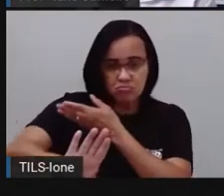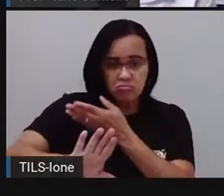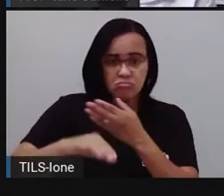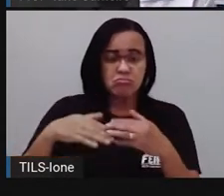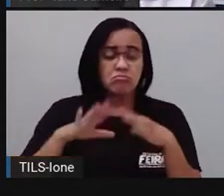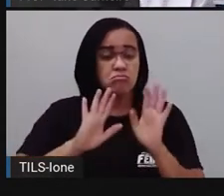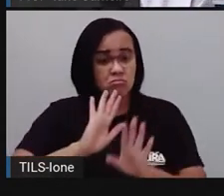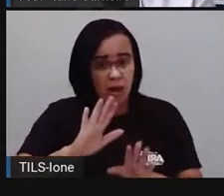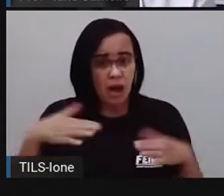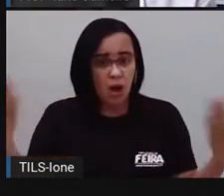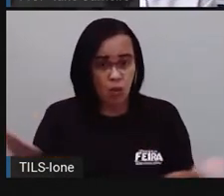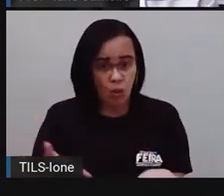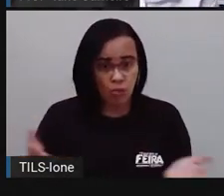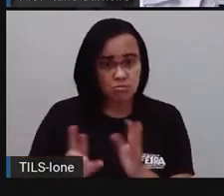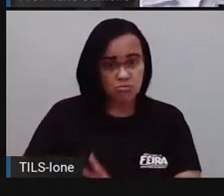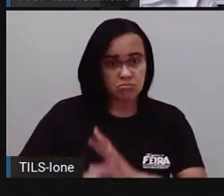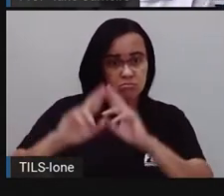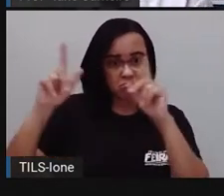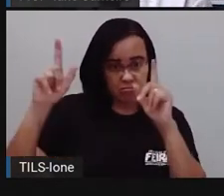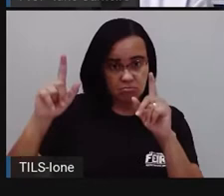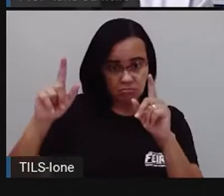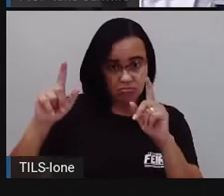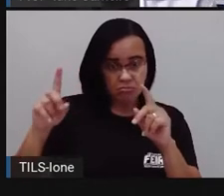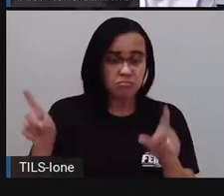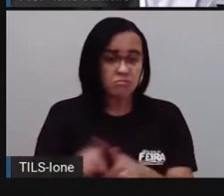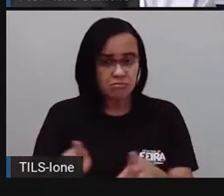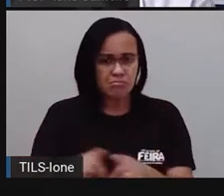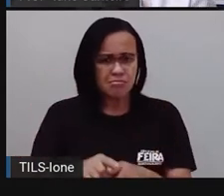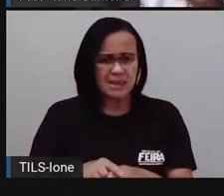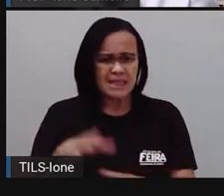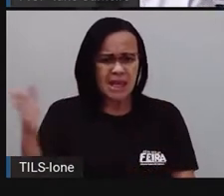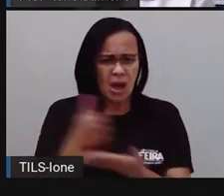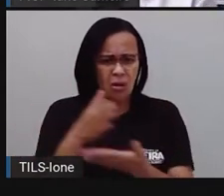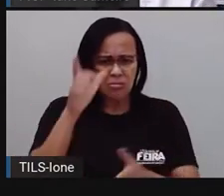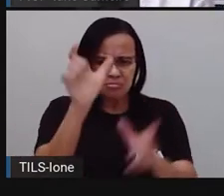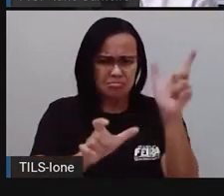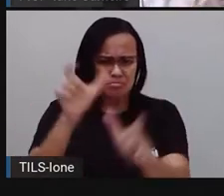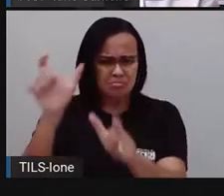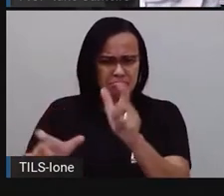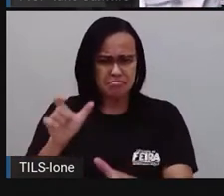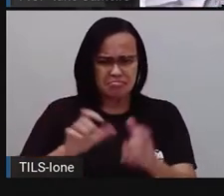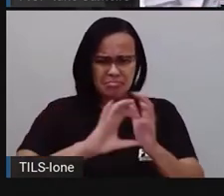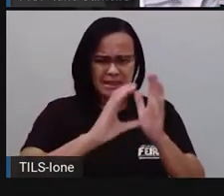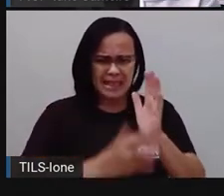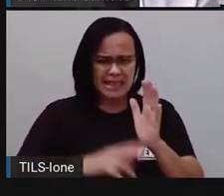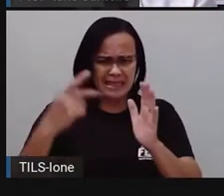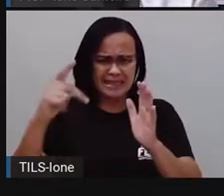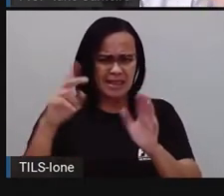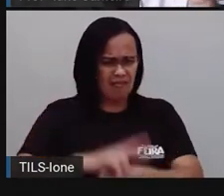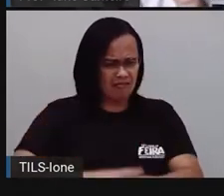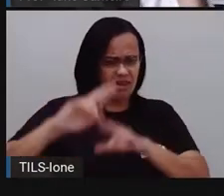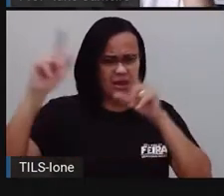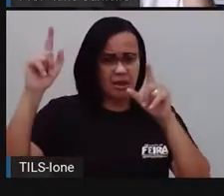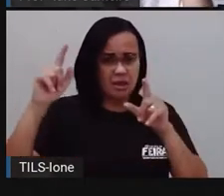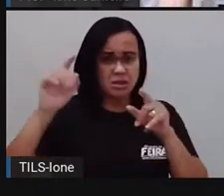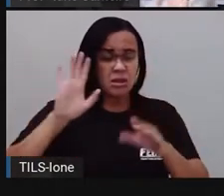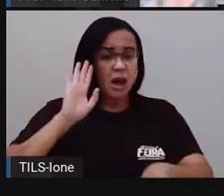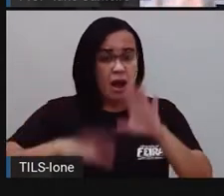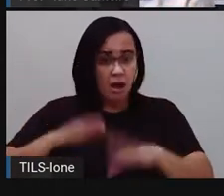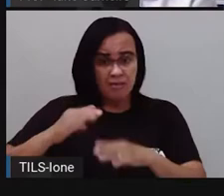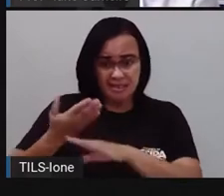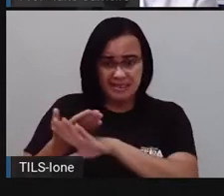quantas pessoas que têm alguma característica em específico ficam de fora de algumas situações porque não se